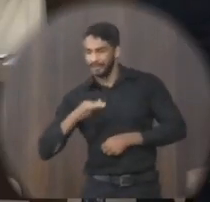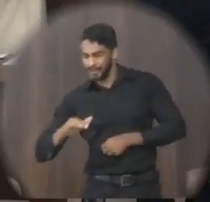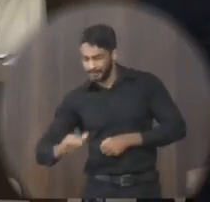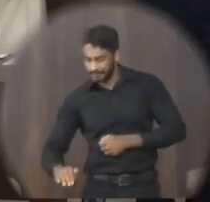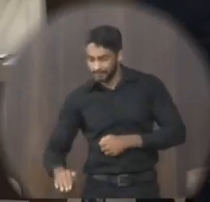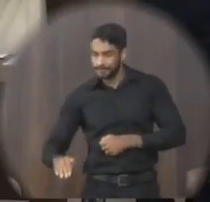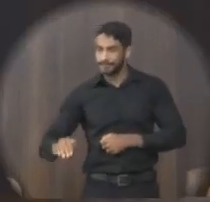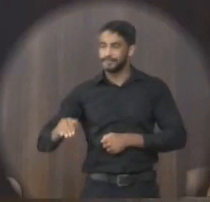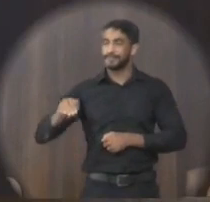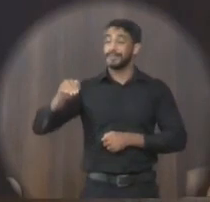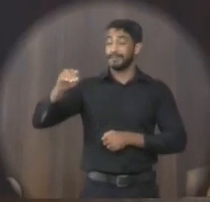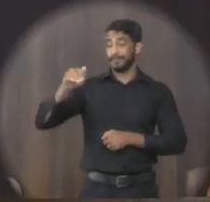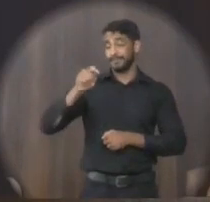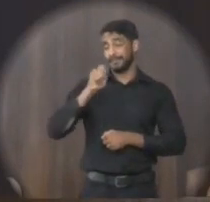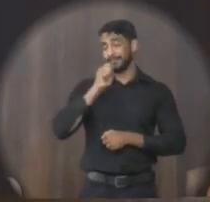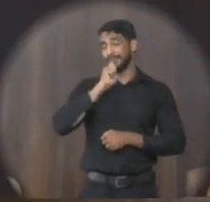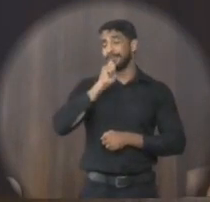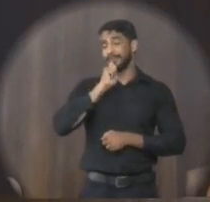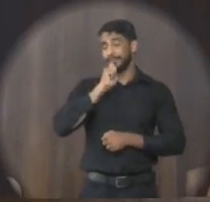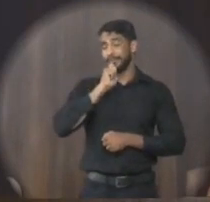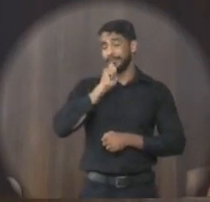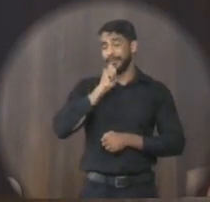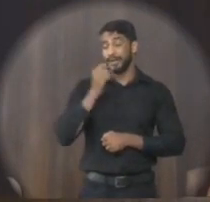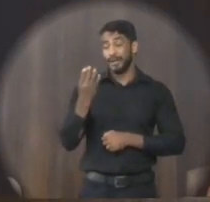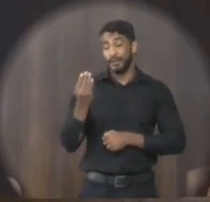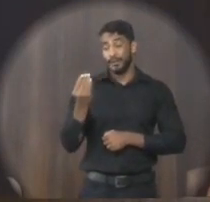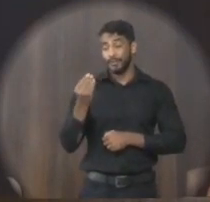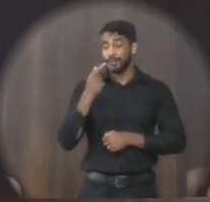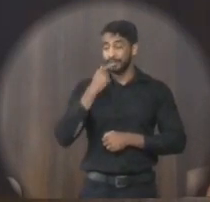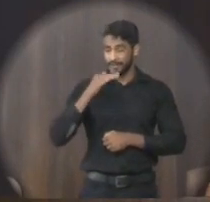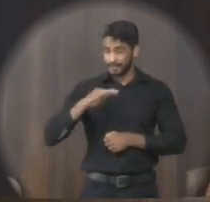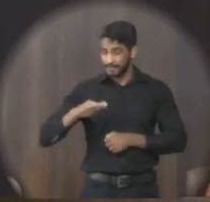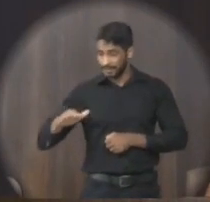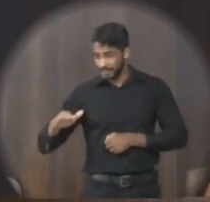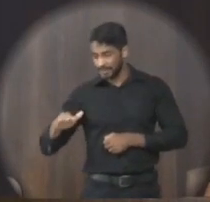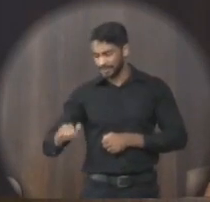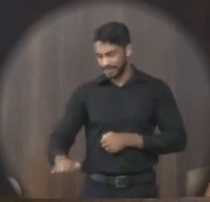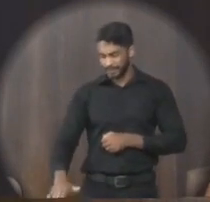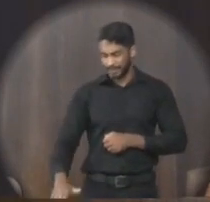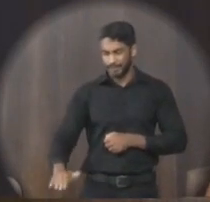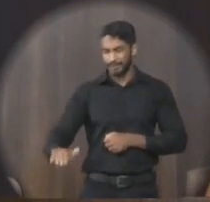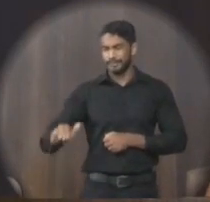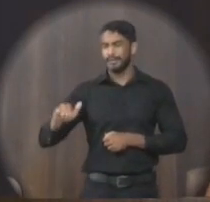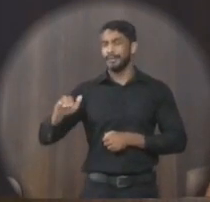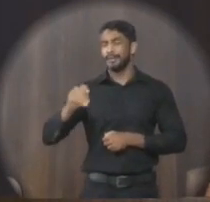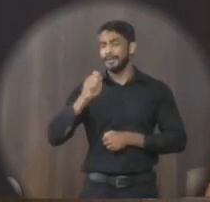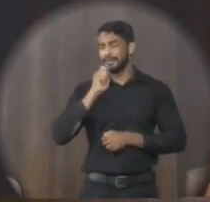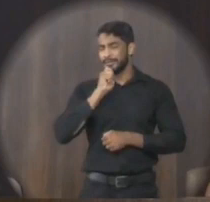crescimento, ainda. Muito crianças, muito pequenas ainda.